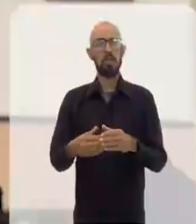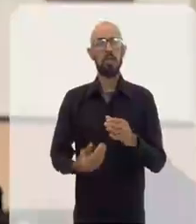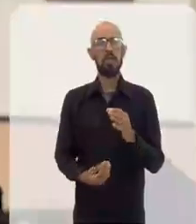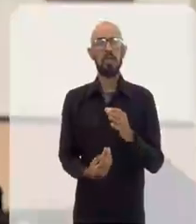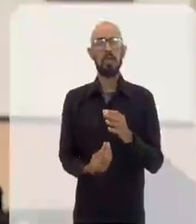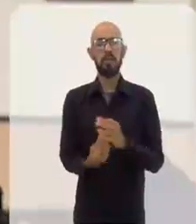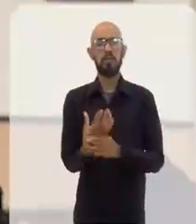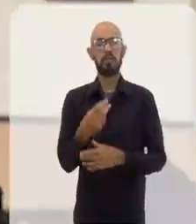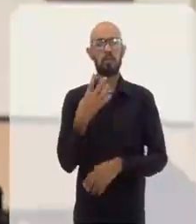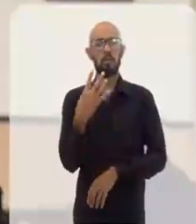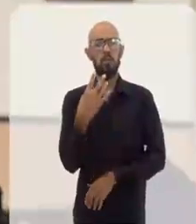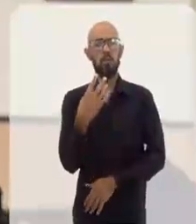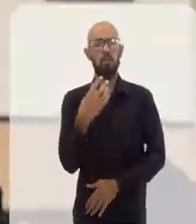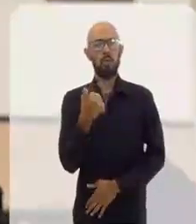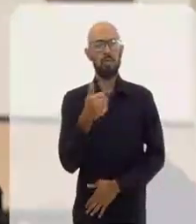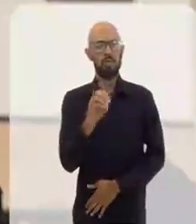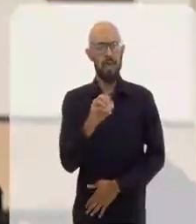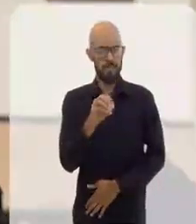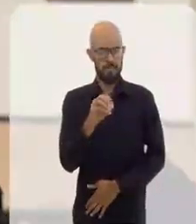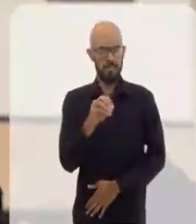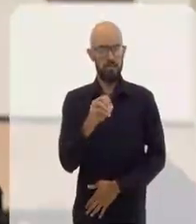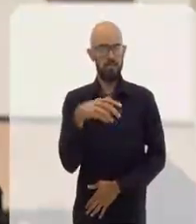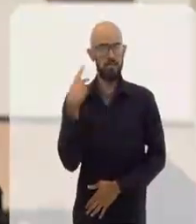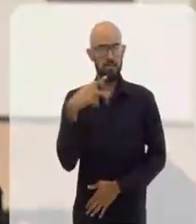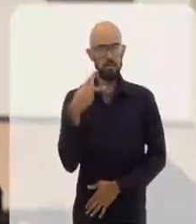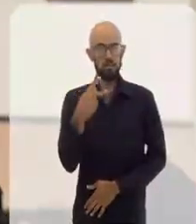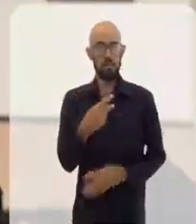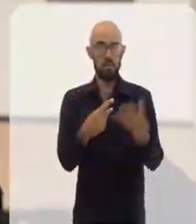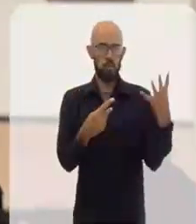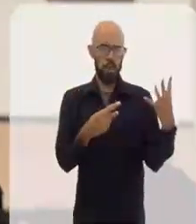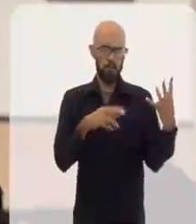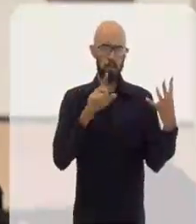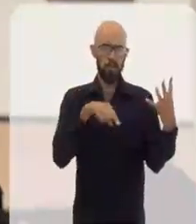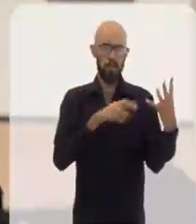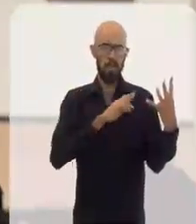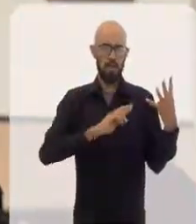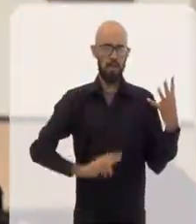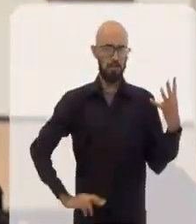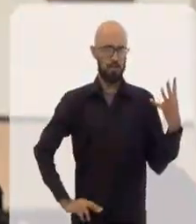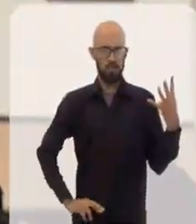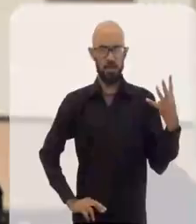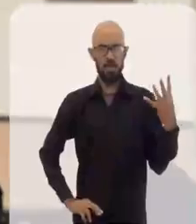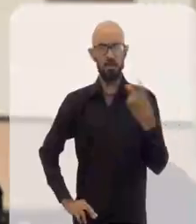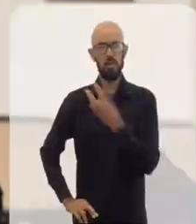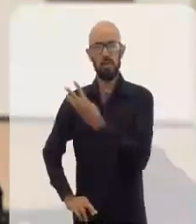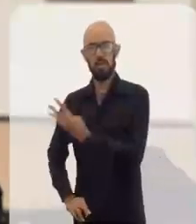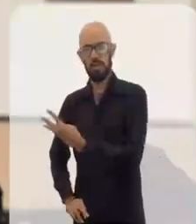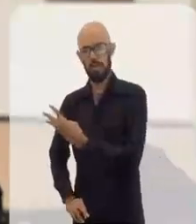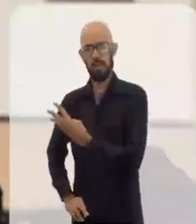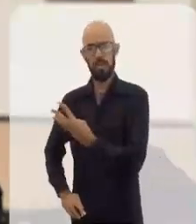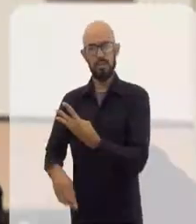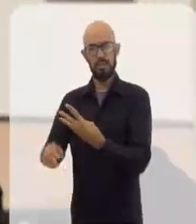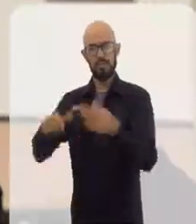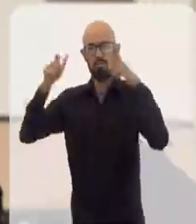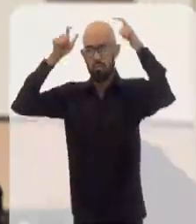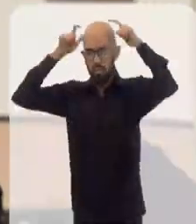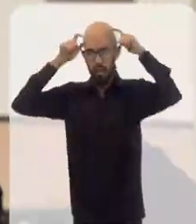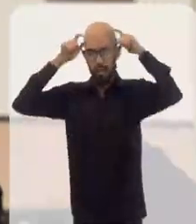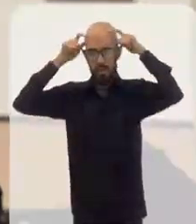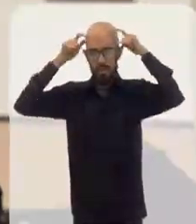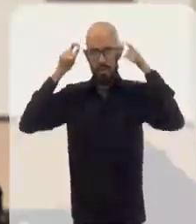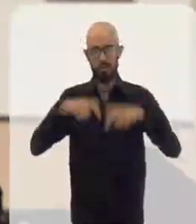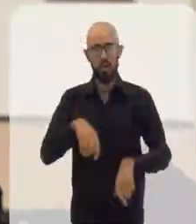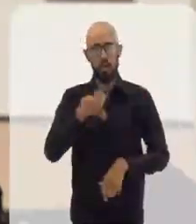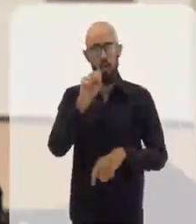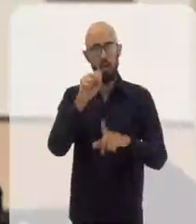elegeram sete vereadores, sendo quatro declaradamente republicanos, que a gente pode constatar na ata de fundação do município, e